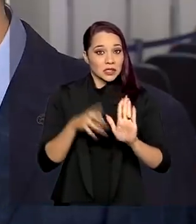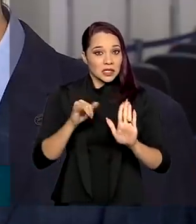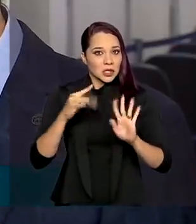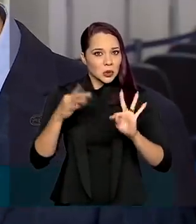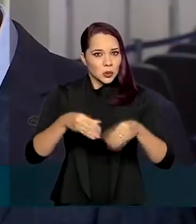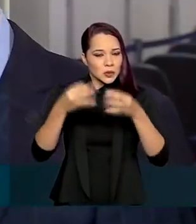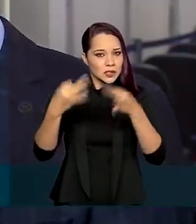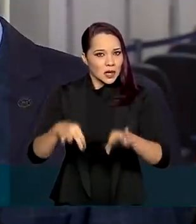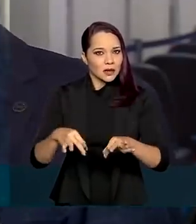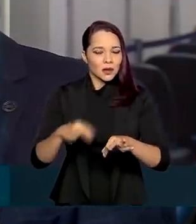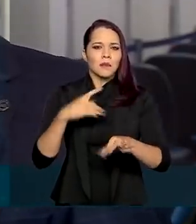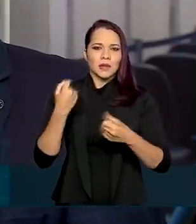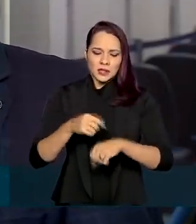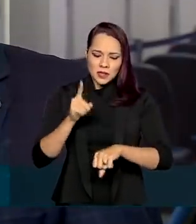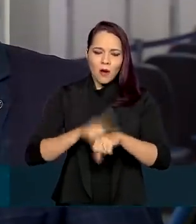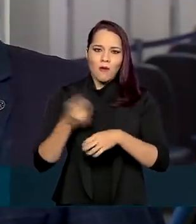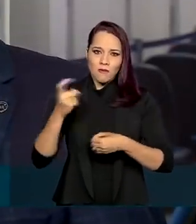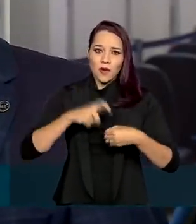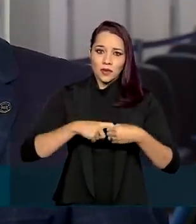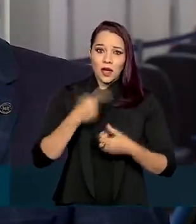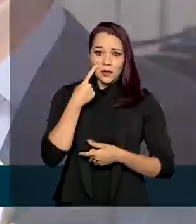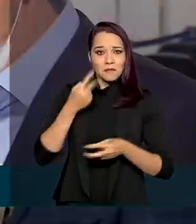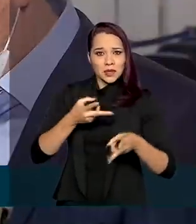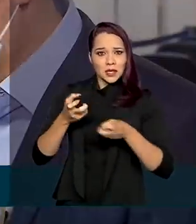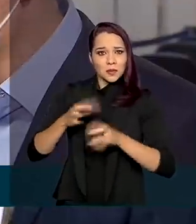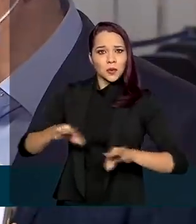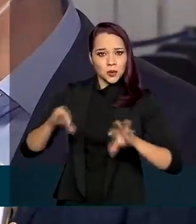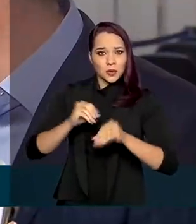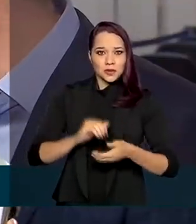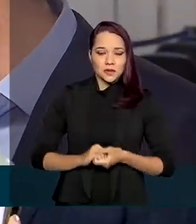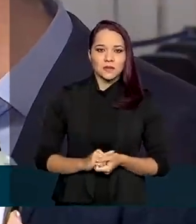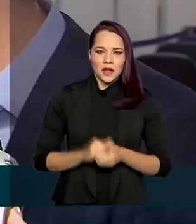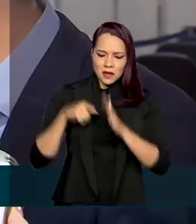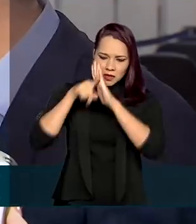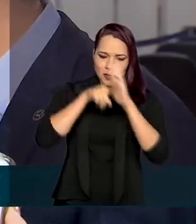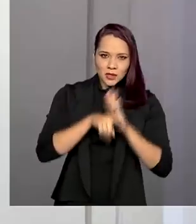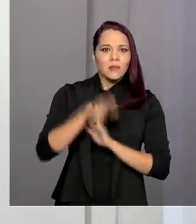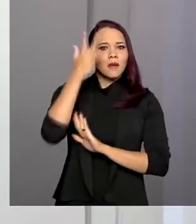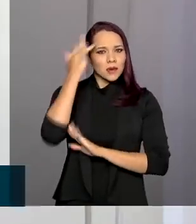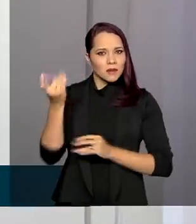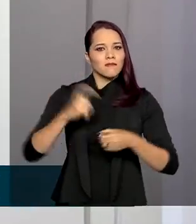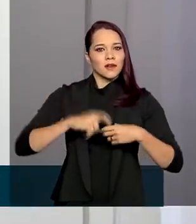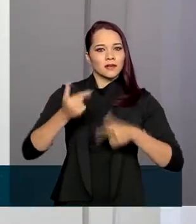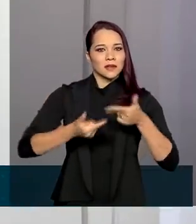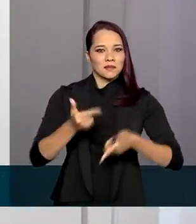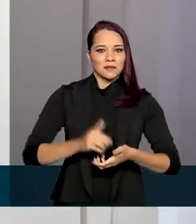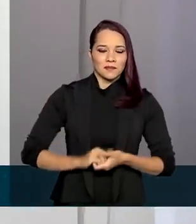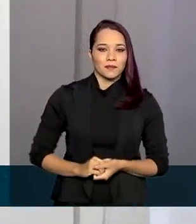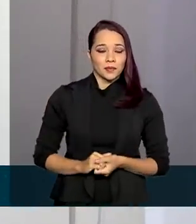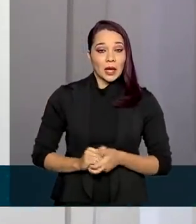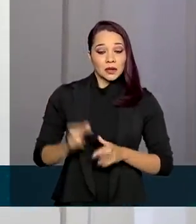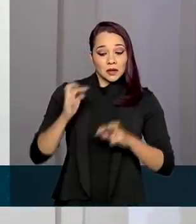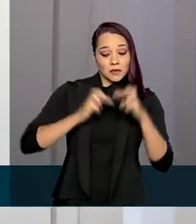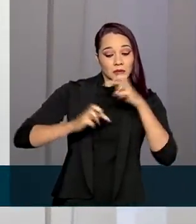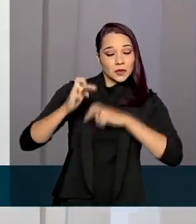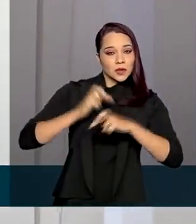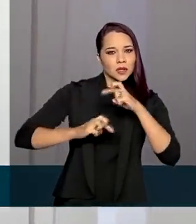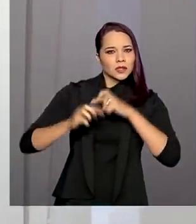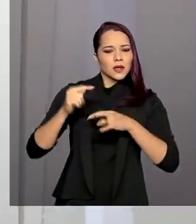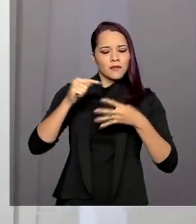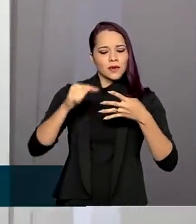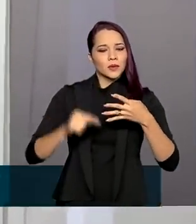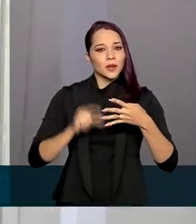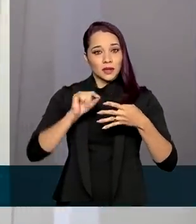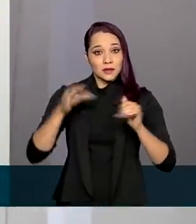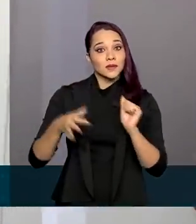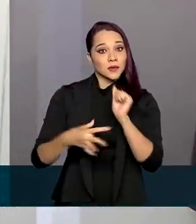automaticamente tem que voltar e já é isso que eu vejo em relação a todos. Feita a inspeção, amanhã tem que voltar. Nas vistorias estão sendo avaliadas questões